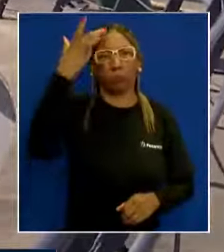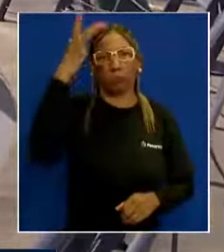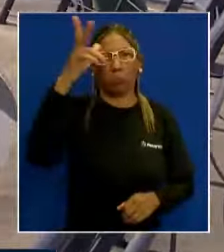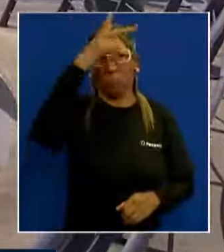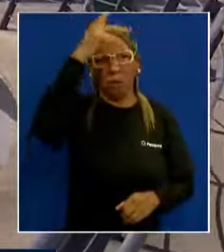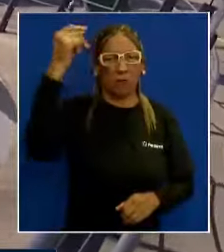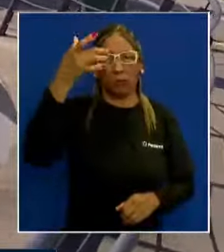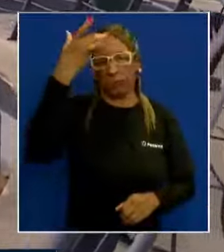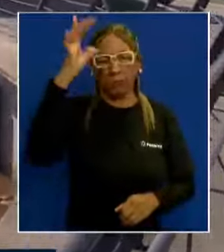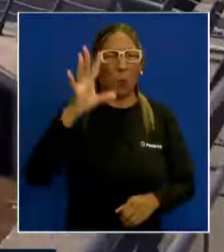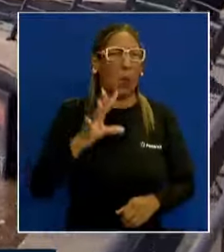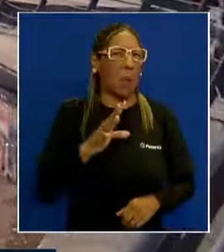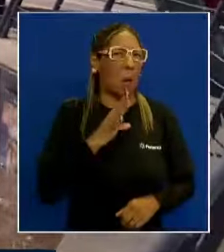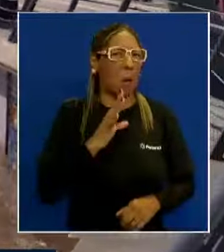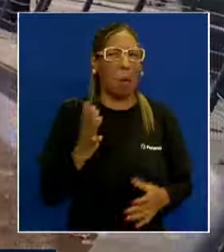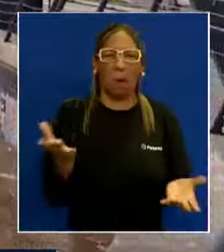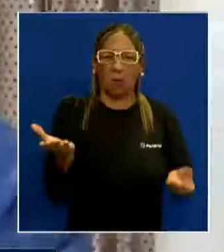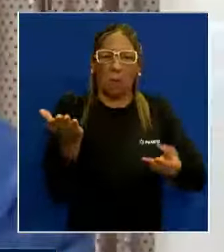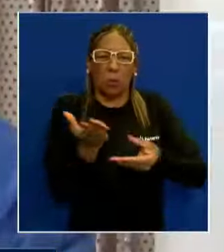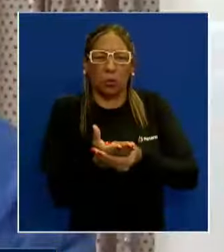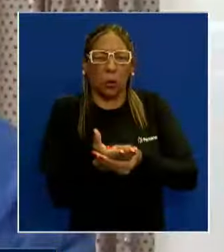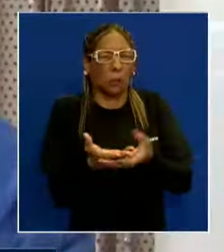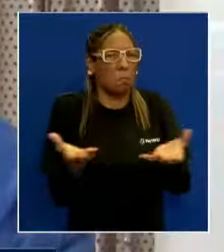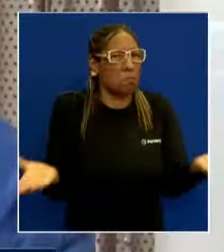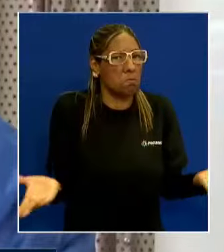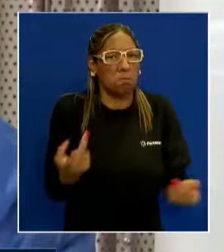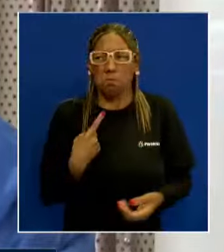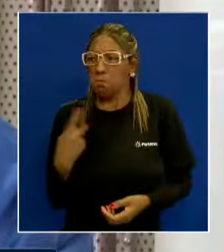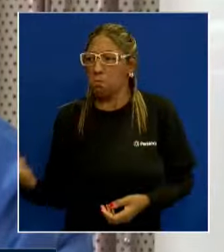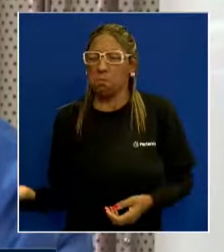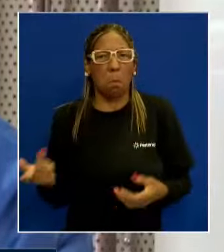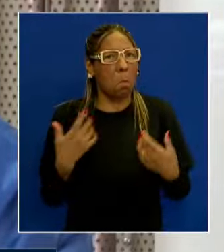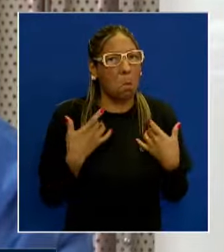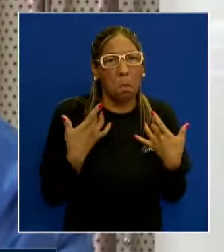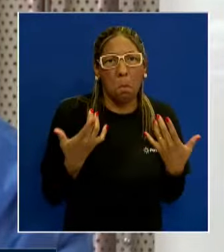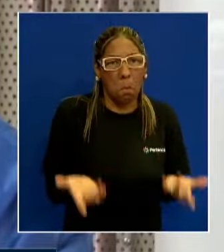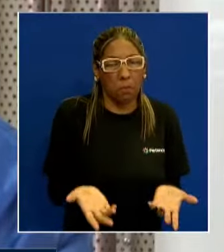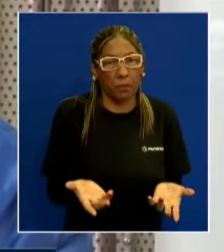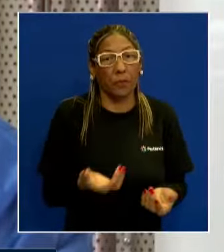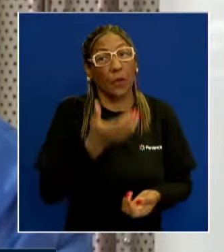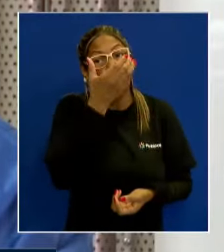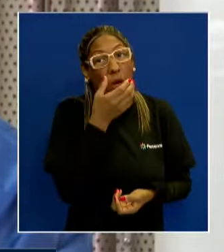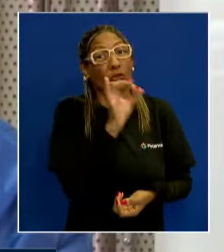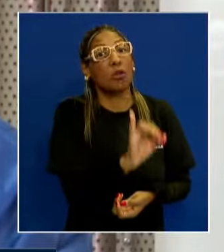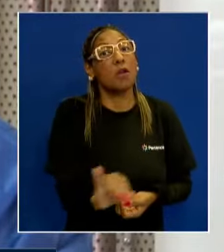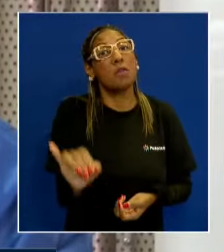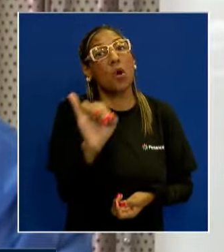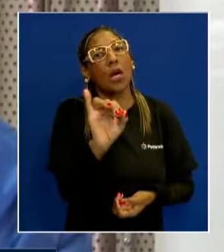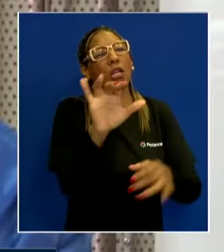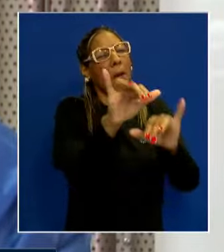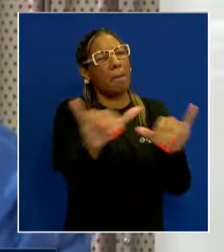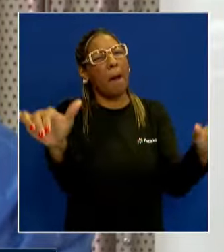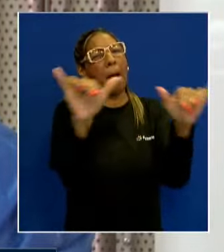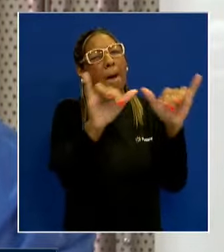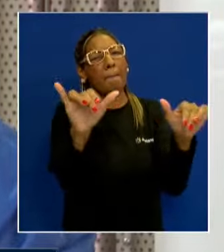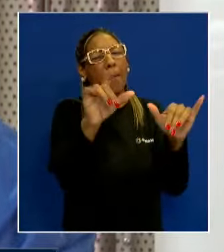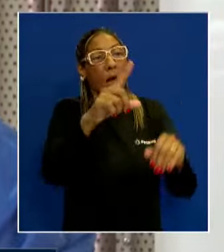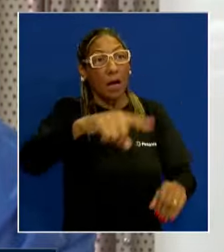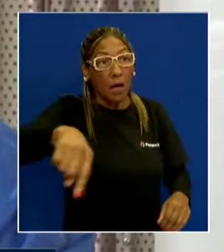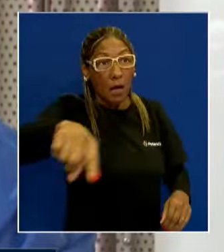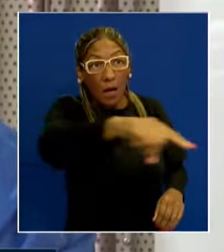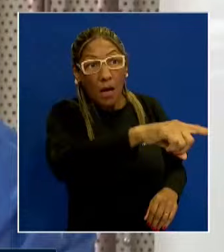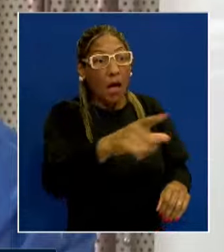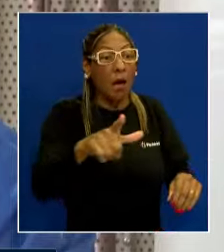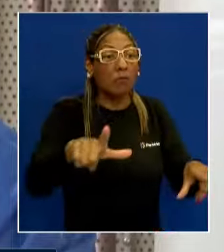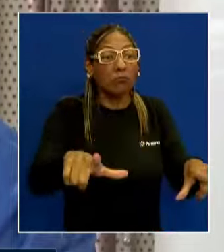prefeito. Esse processo não passou nem por mim e nem pelo prefeito. E acho importante a imprensa também ter ciência que não só acesse